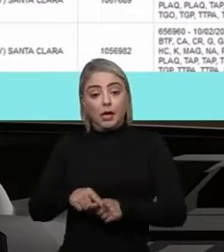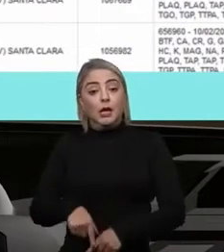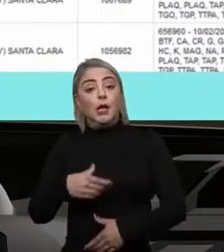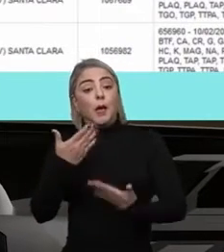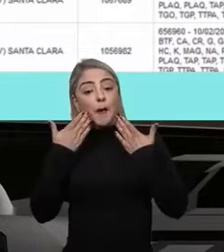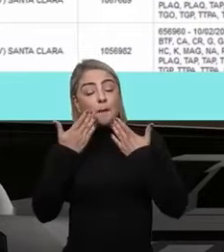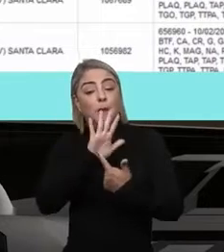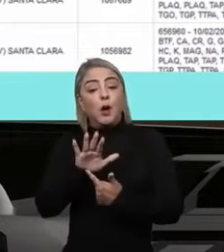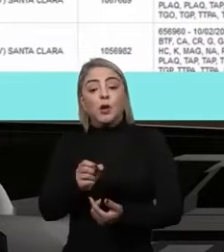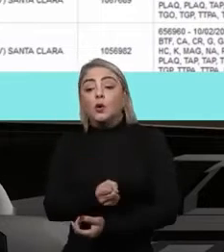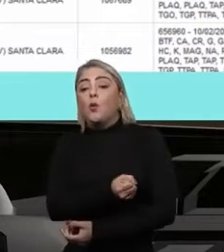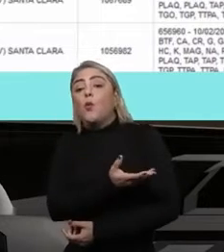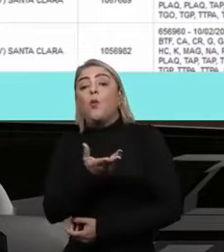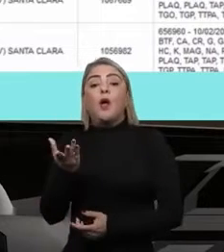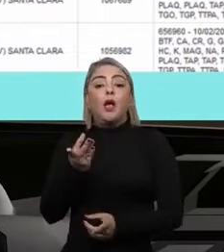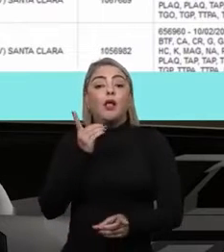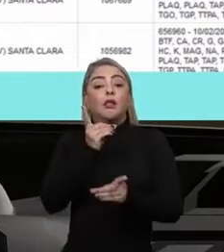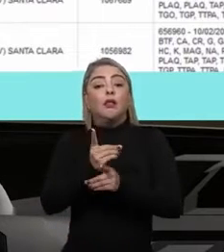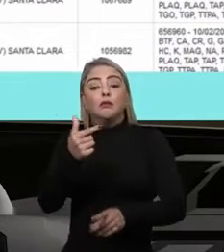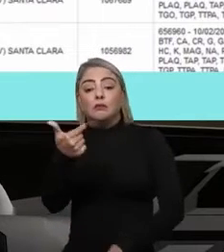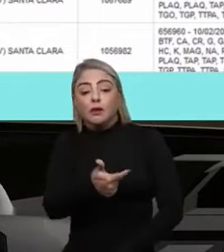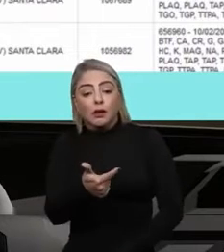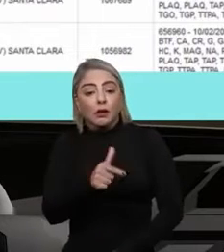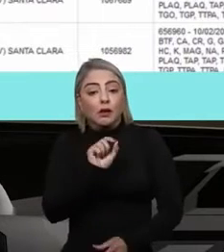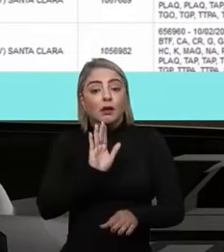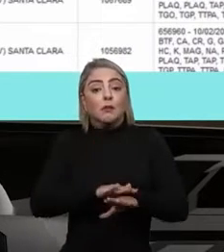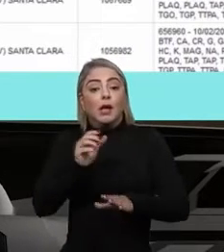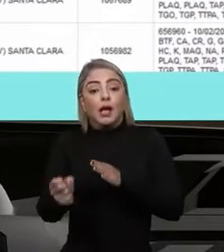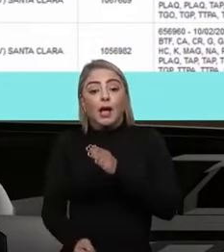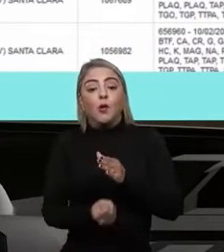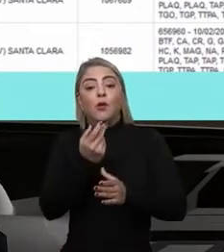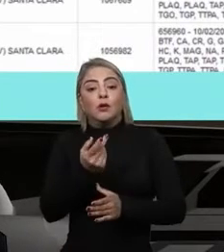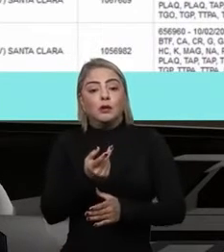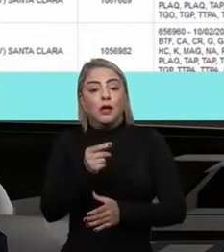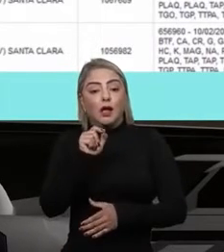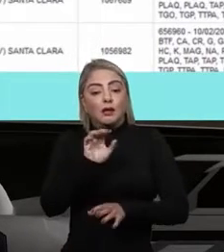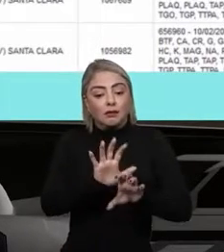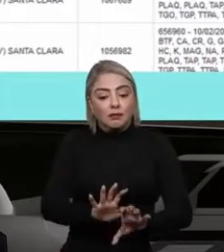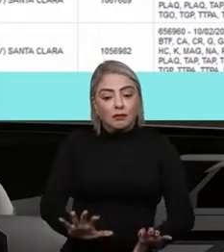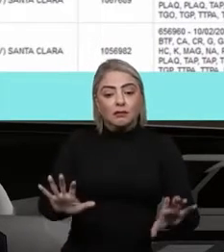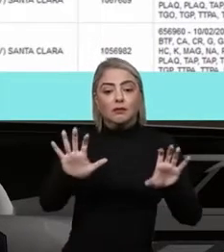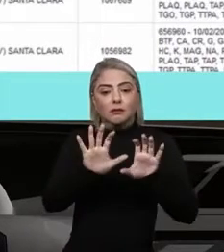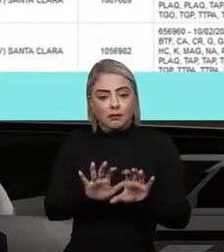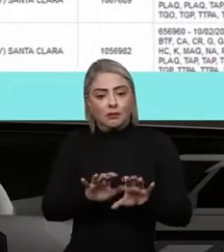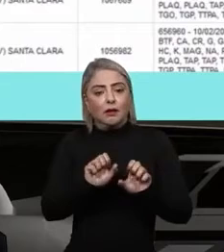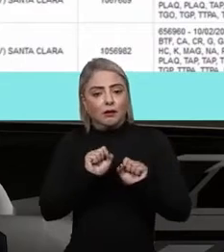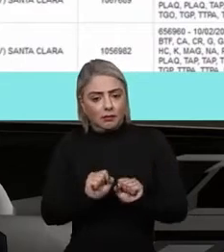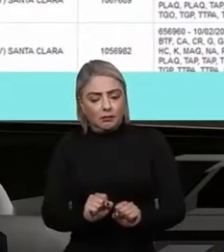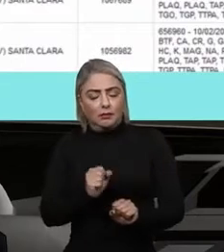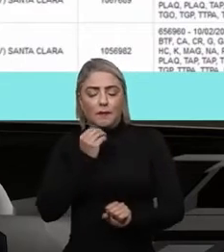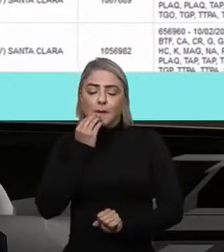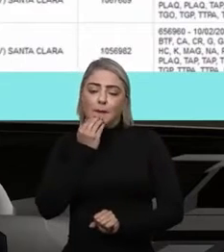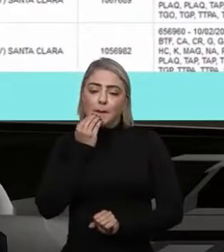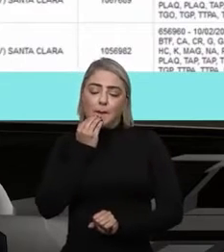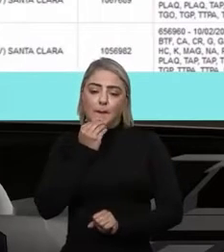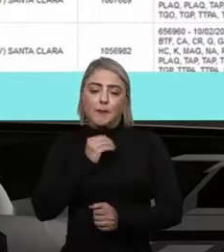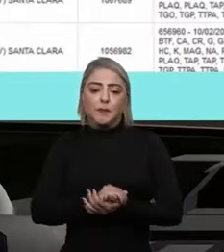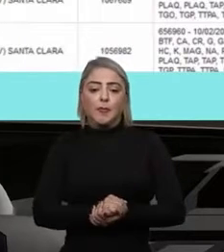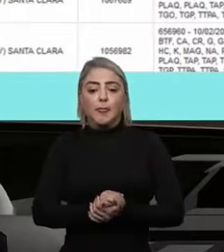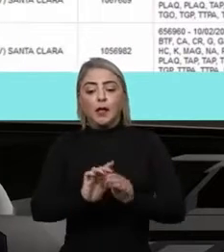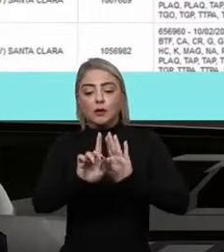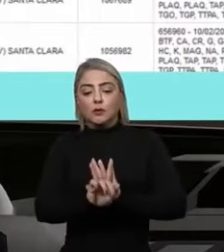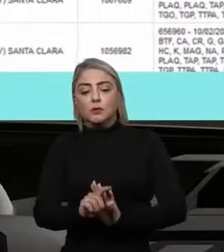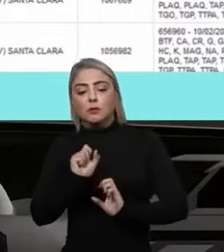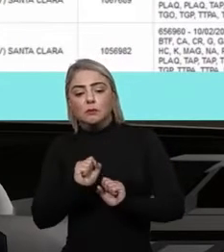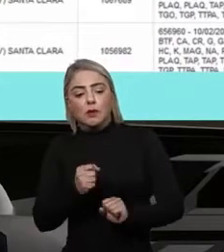de quais são os diagnósticos secundários que mais acontecem naquele cenário e permitem, então, que o gestor